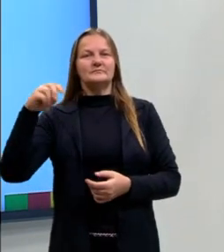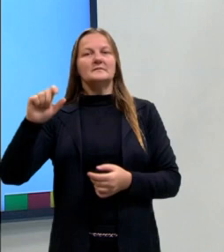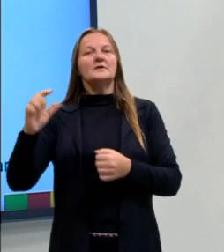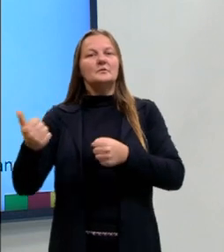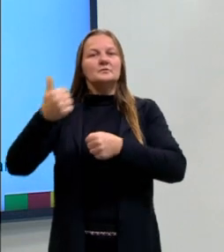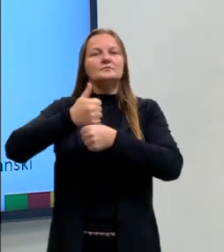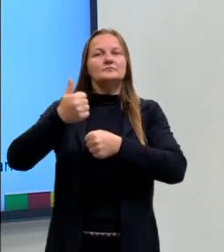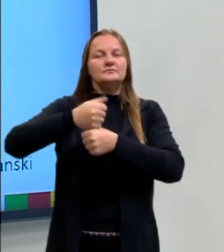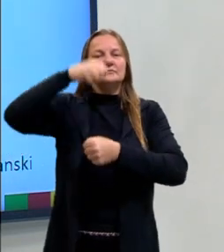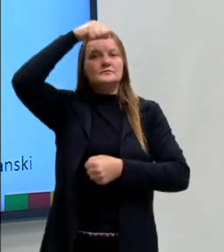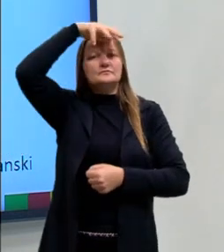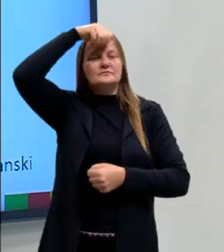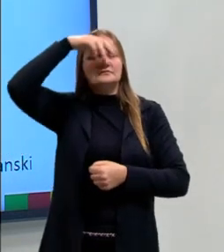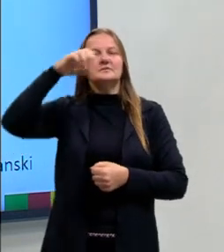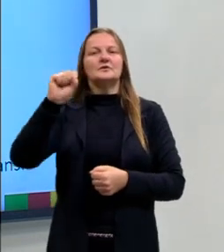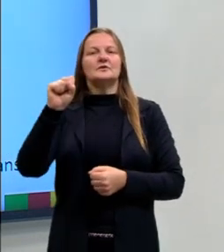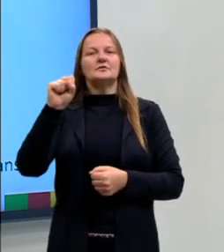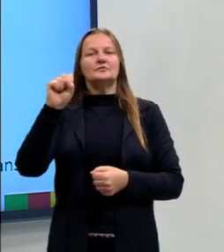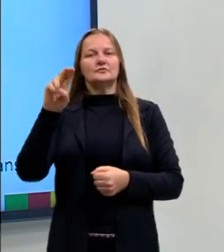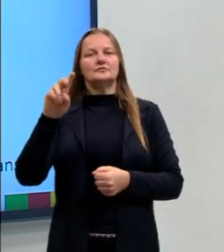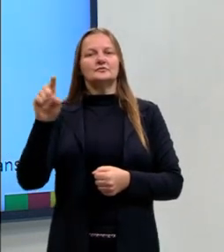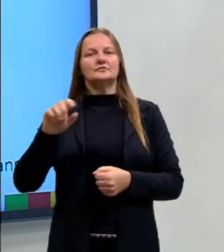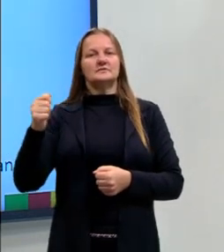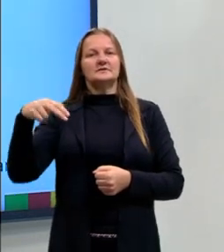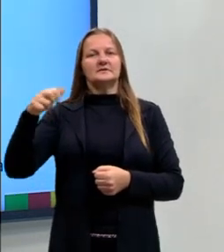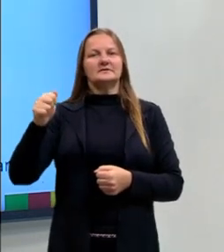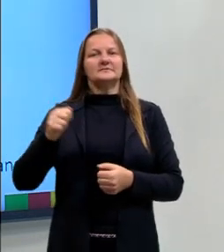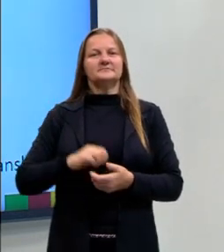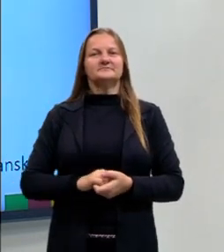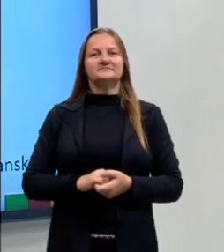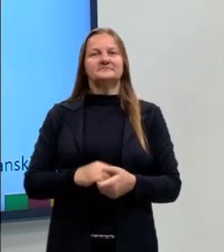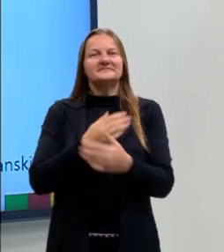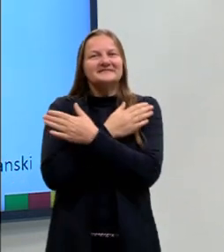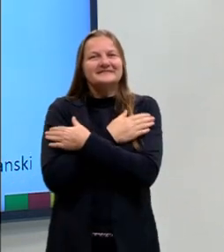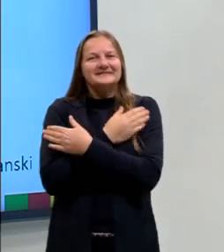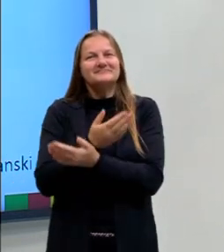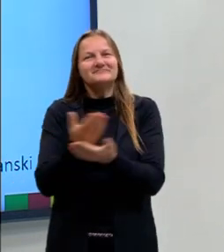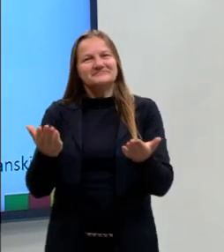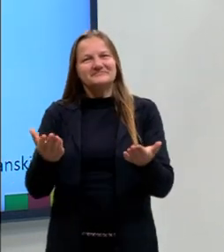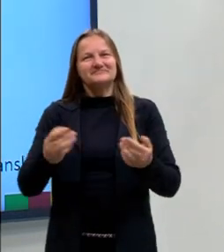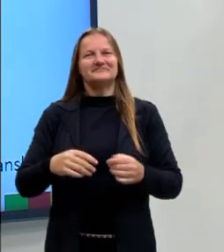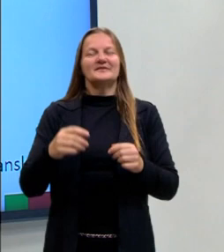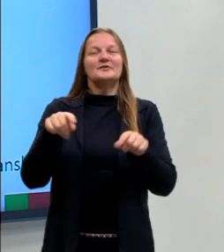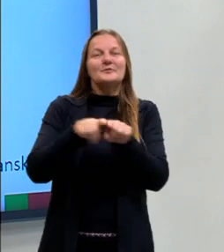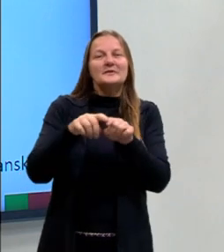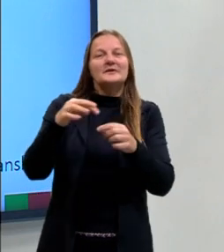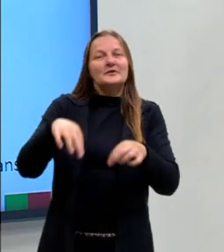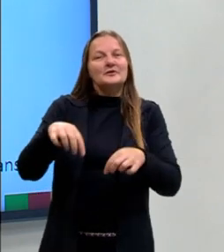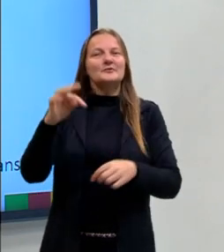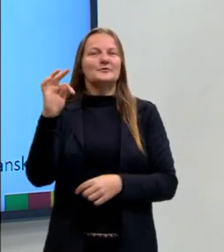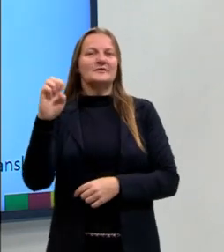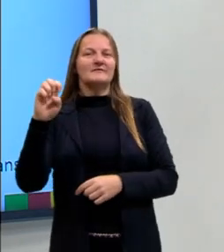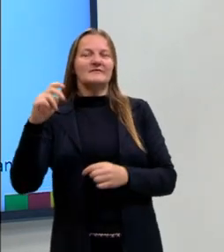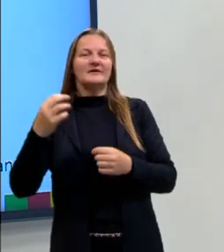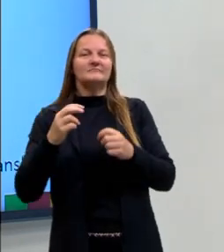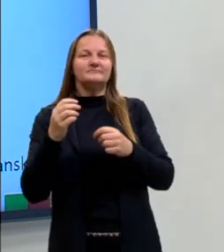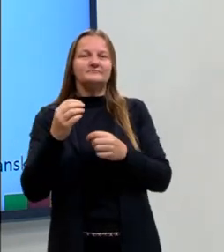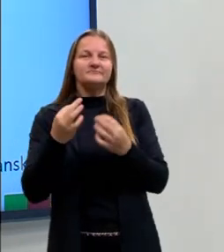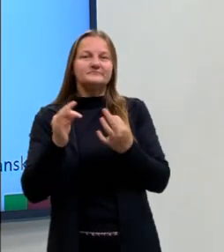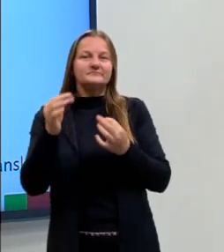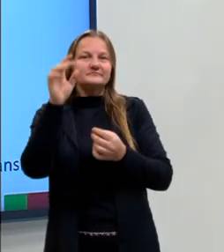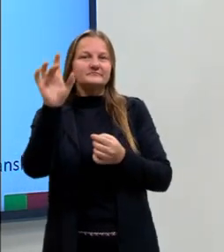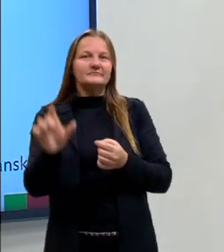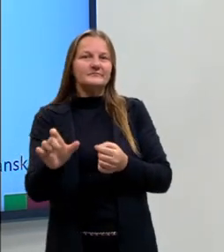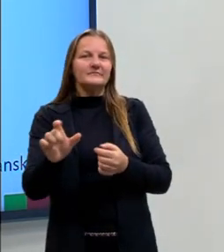vai trocar com a nossa outra intérprete, que é a Suzana. Mandar um abraço para elas aí e para o pessoal aqui do estúdio da TVE. E hoje,